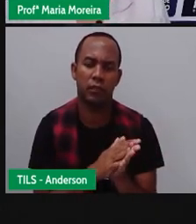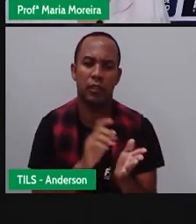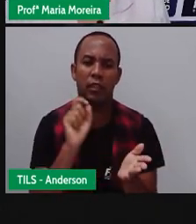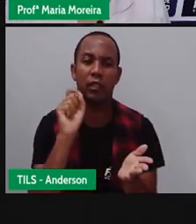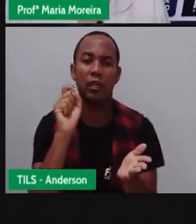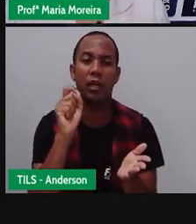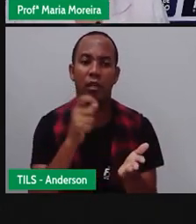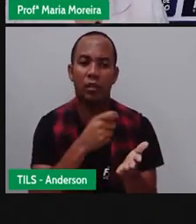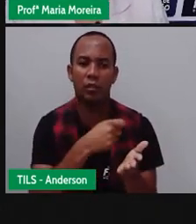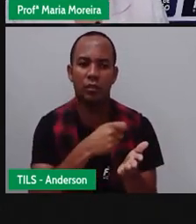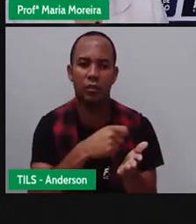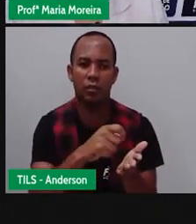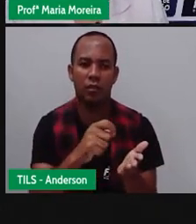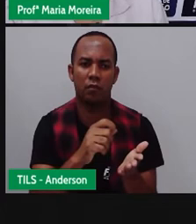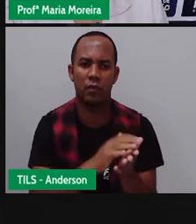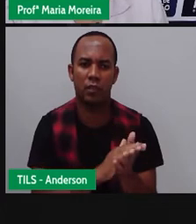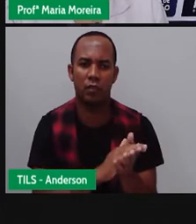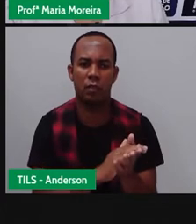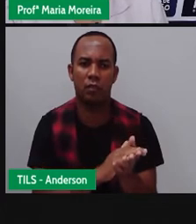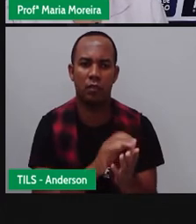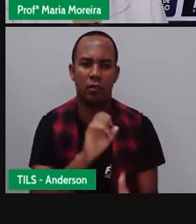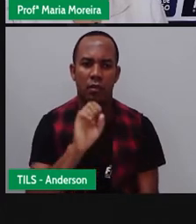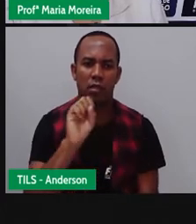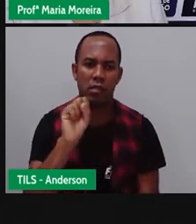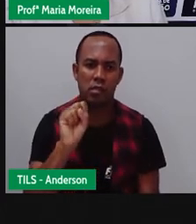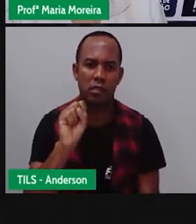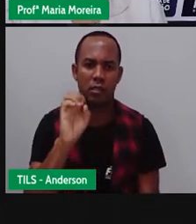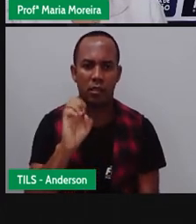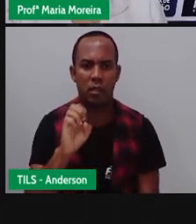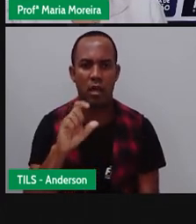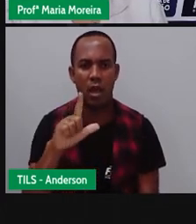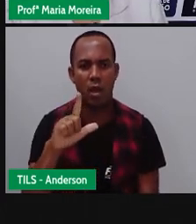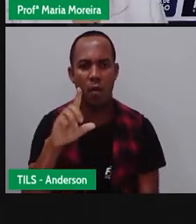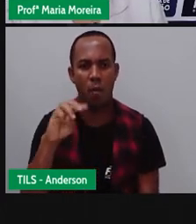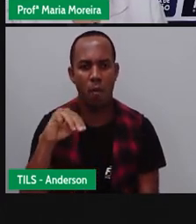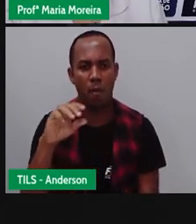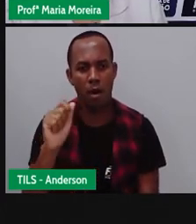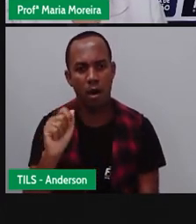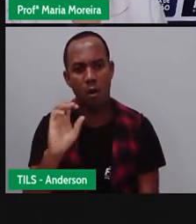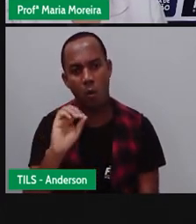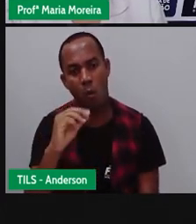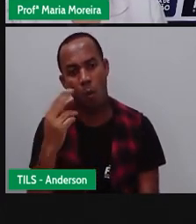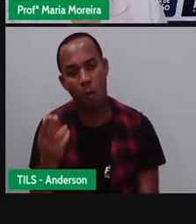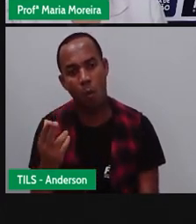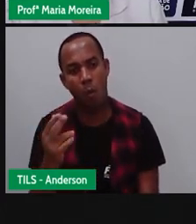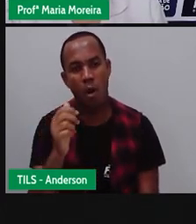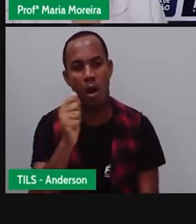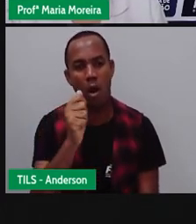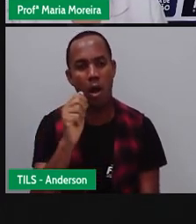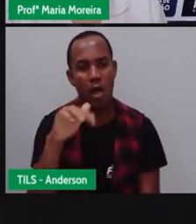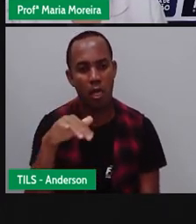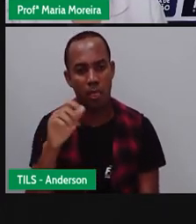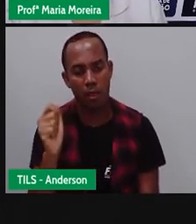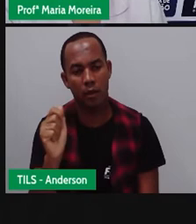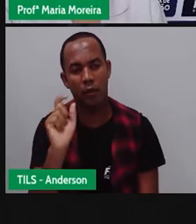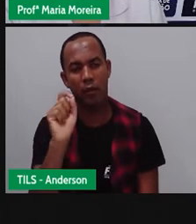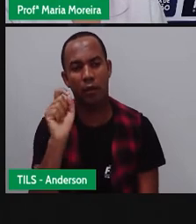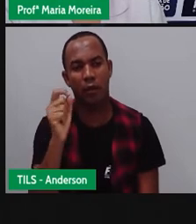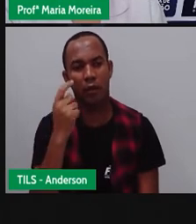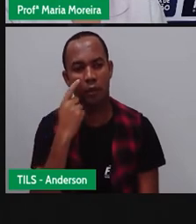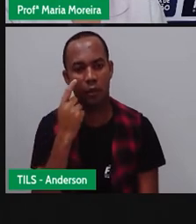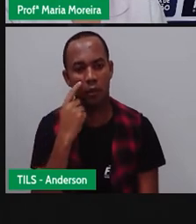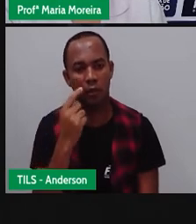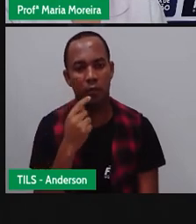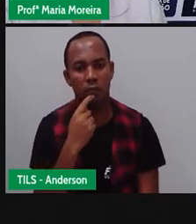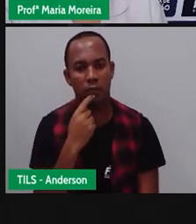Quem escreveu? Selma ou Ana? Quem escreveu o bilhete foi quem? Ana. Ó,